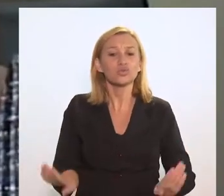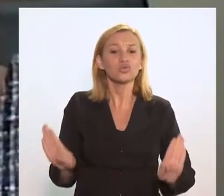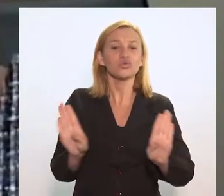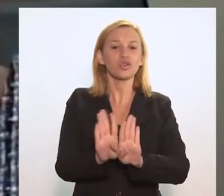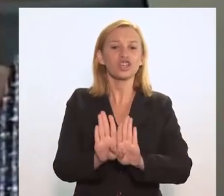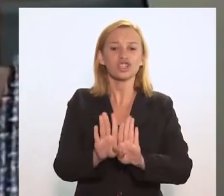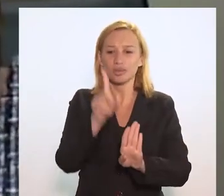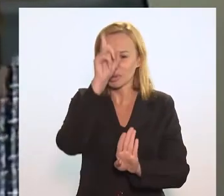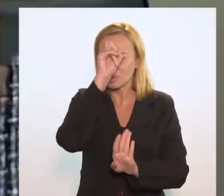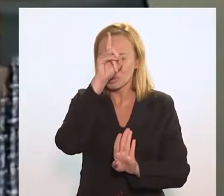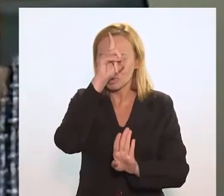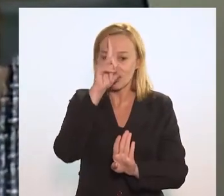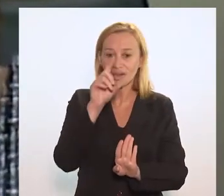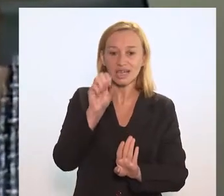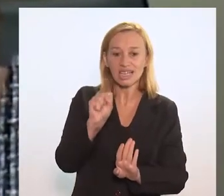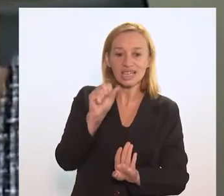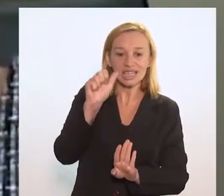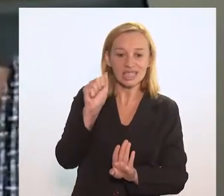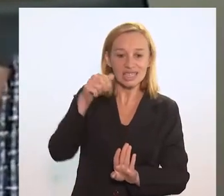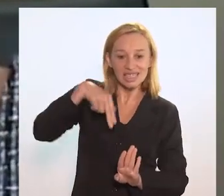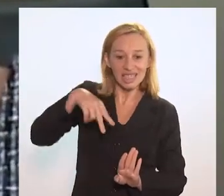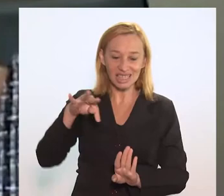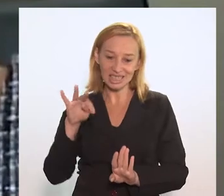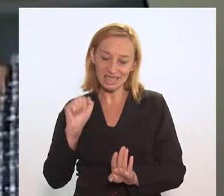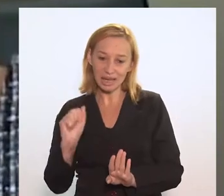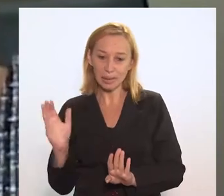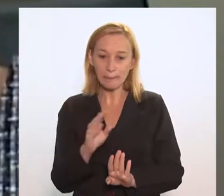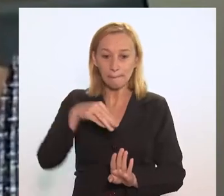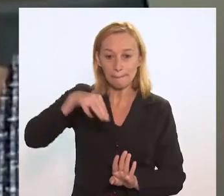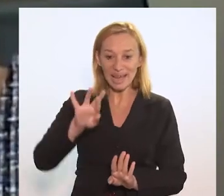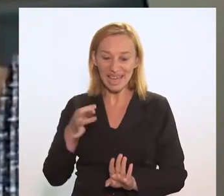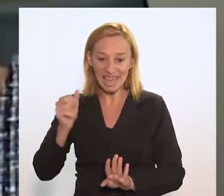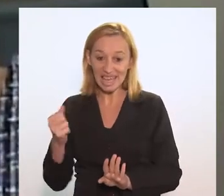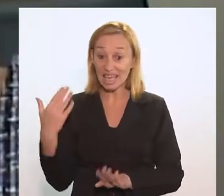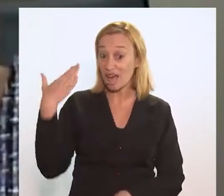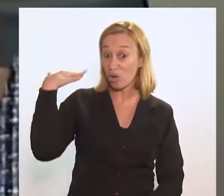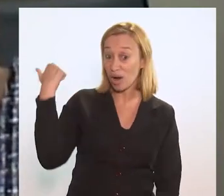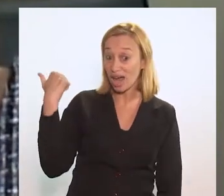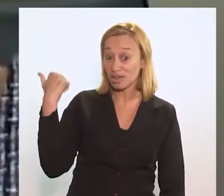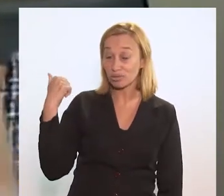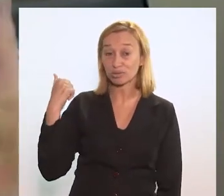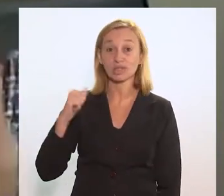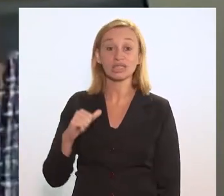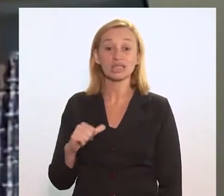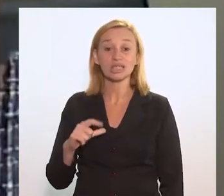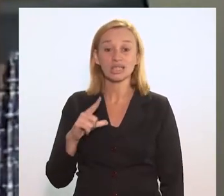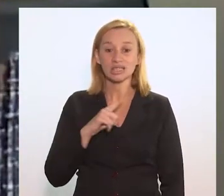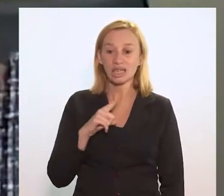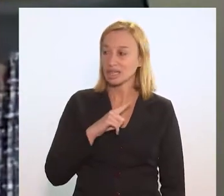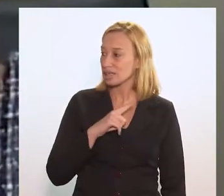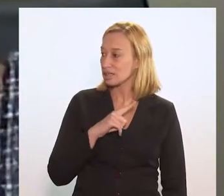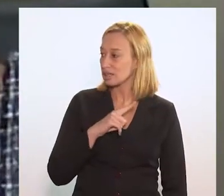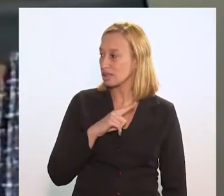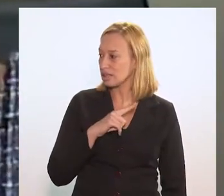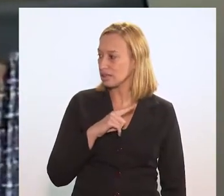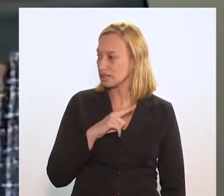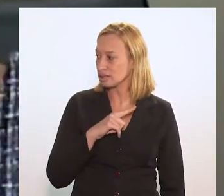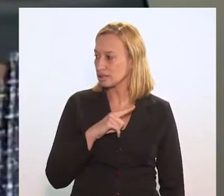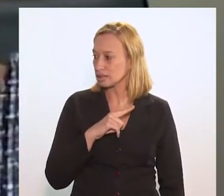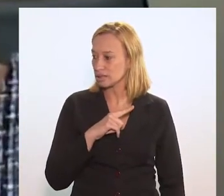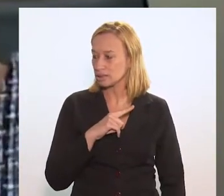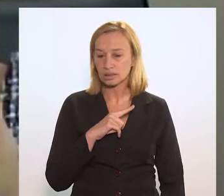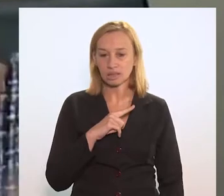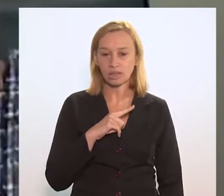fechamento do Hospital Santa Maria, que ao lado do Hospital Aliparreira, são os dois hospitais do Estado de